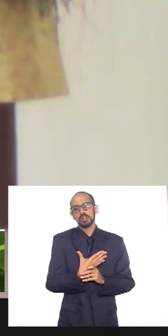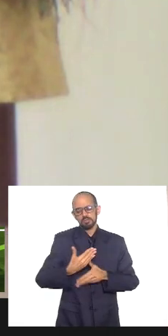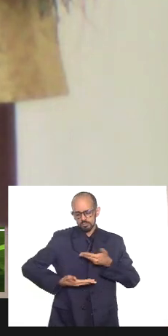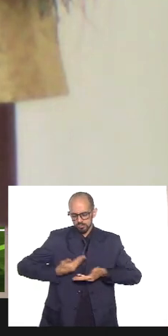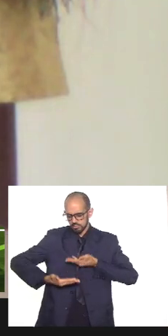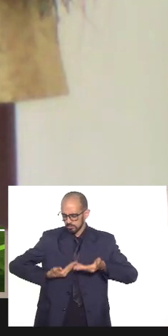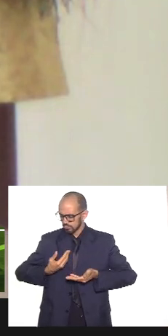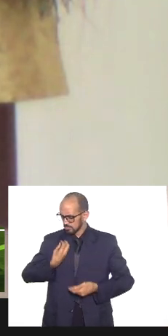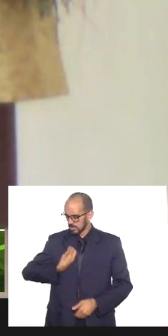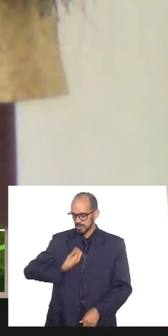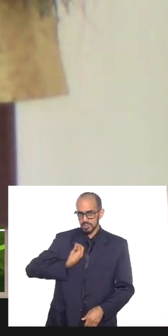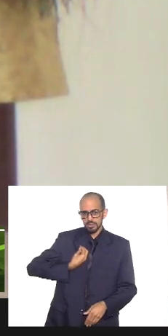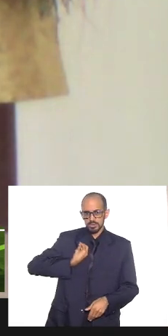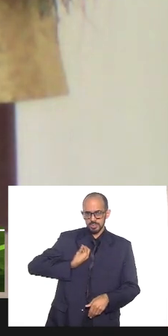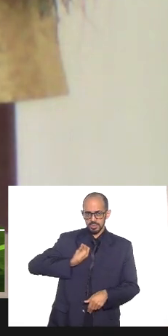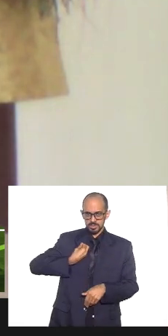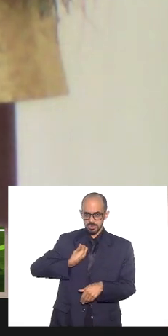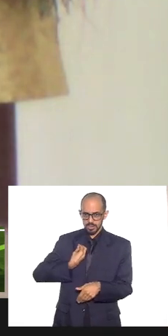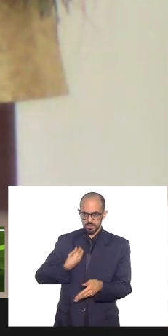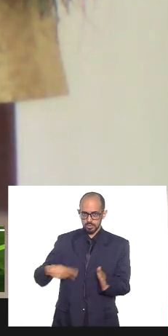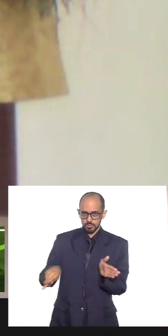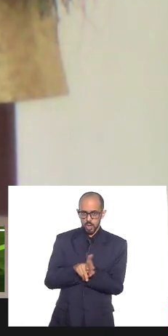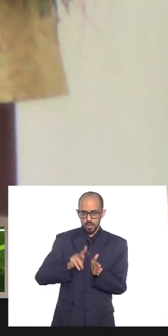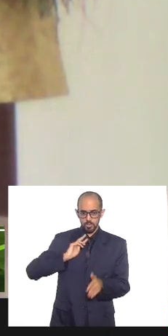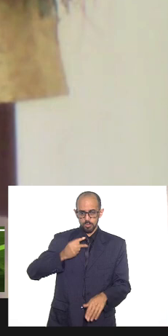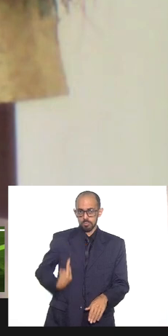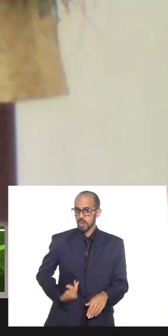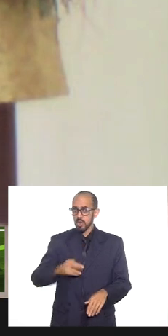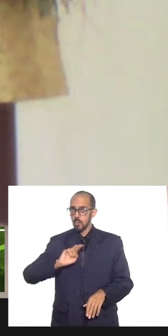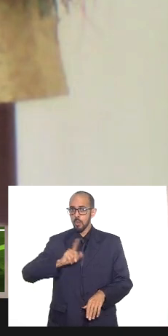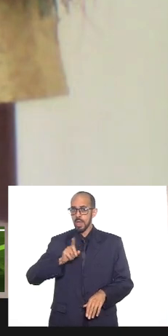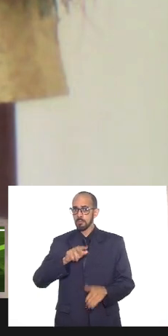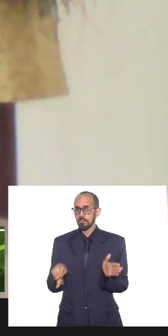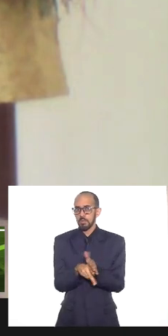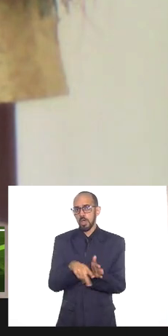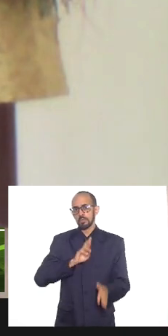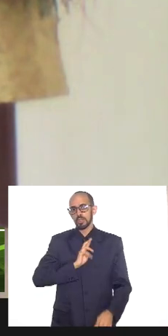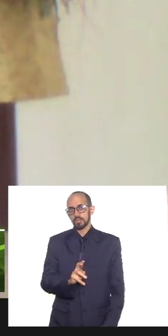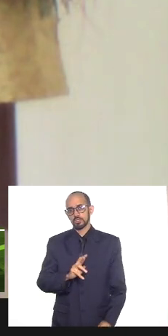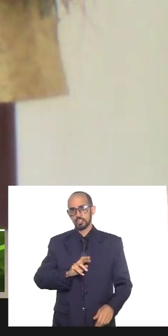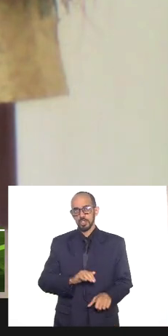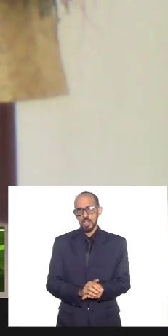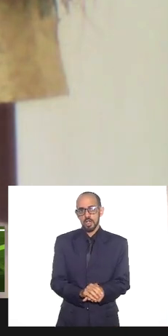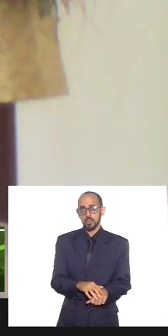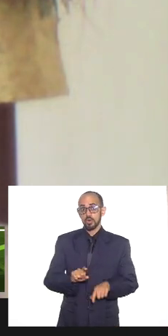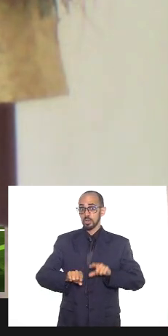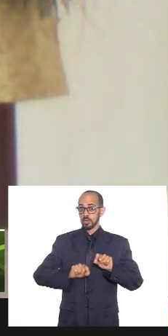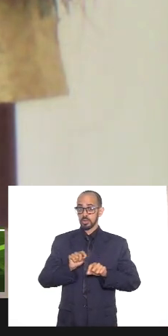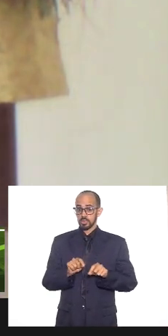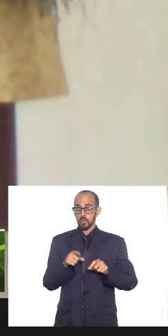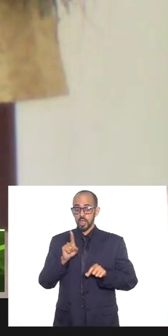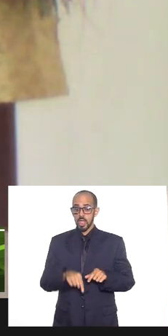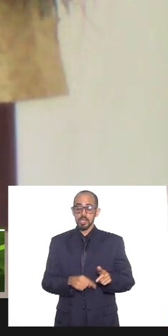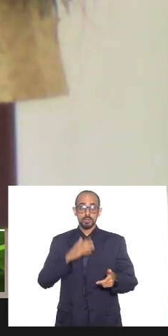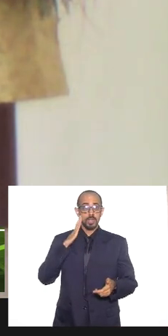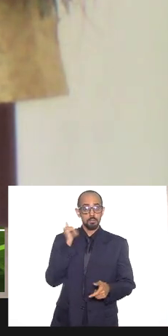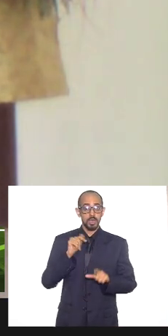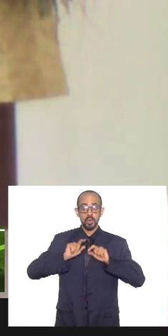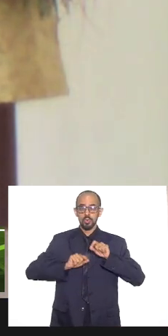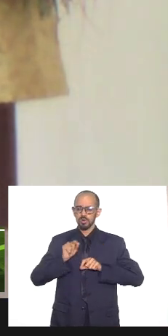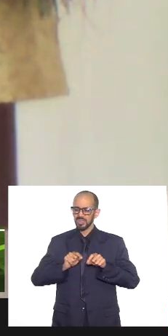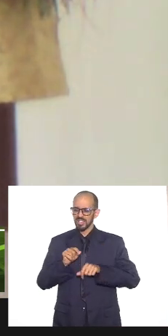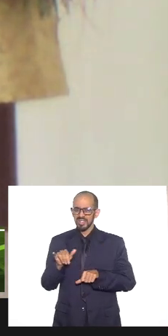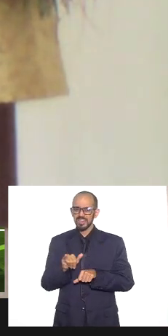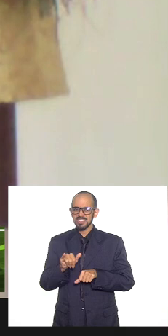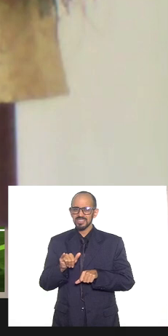uma dinâmica existencial e não religiosa, que é também outra coisa que nas arapucas